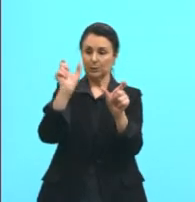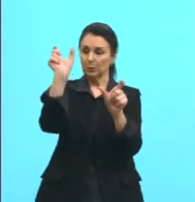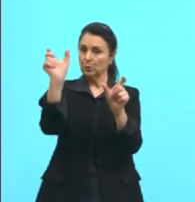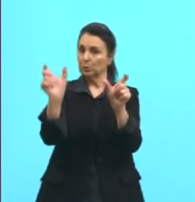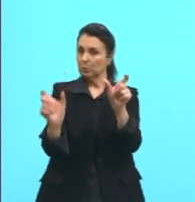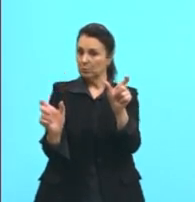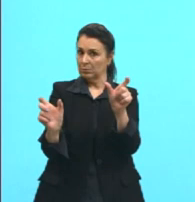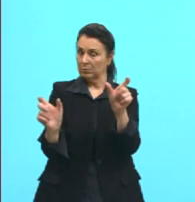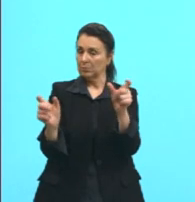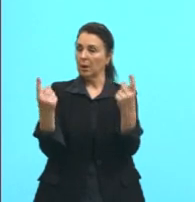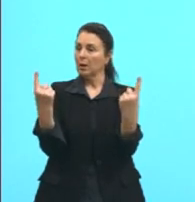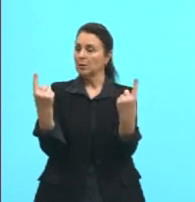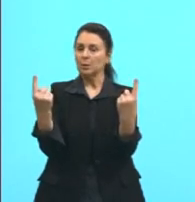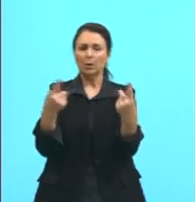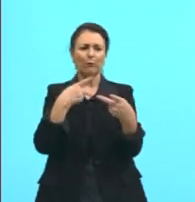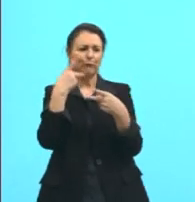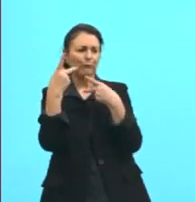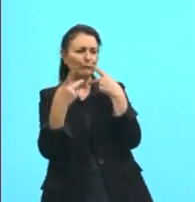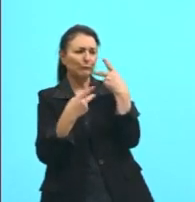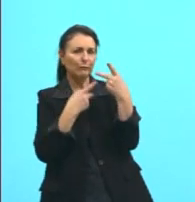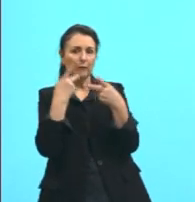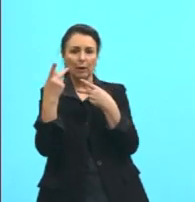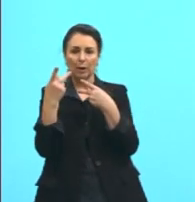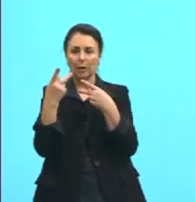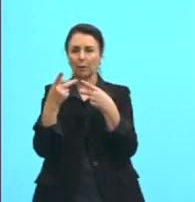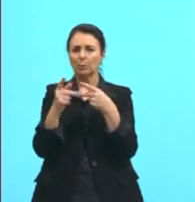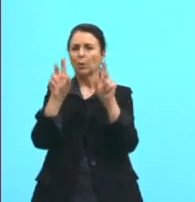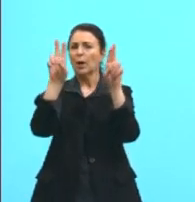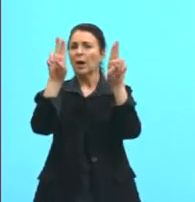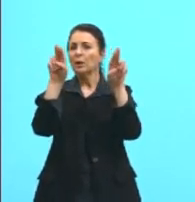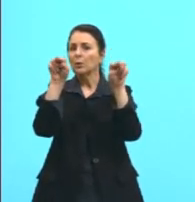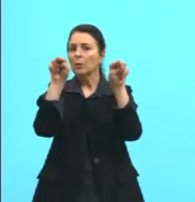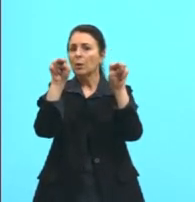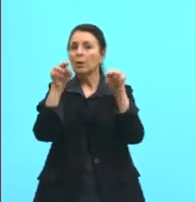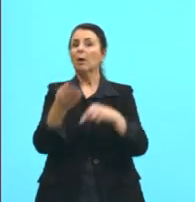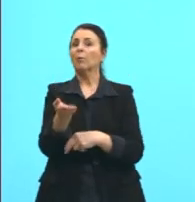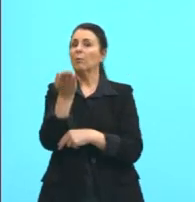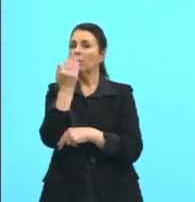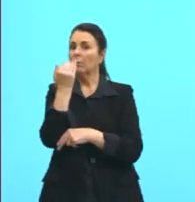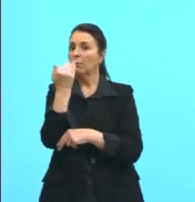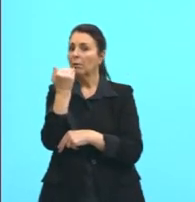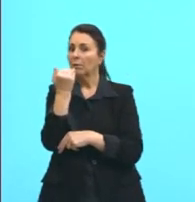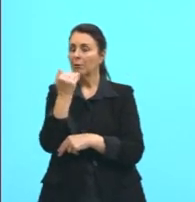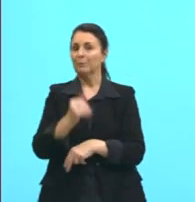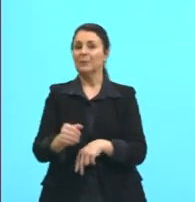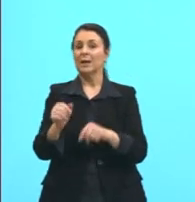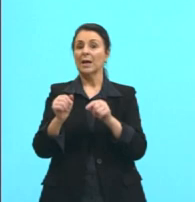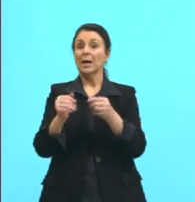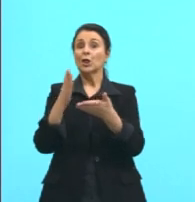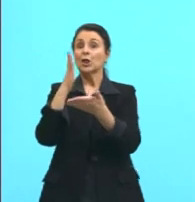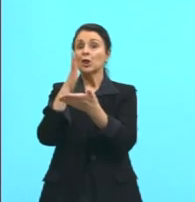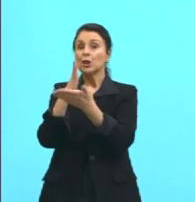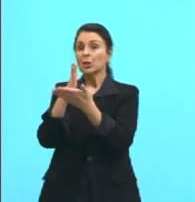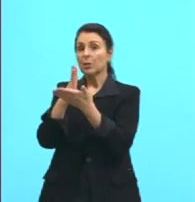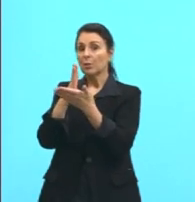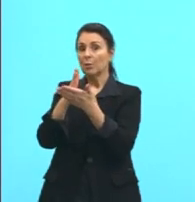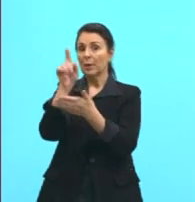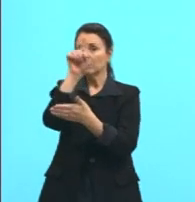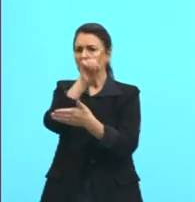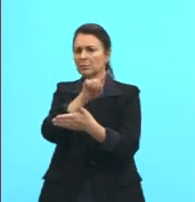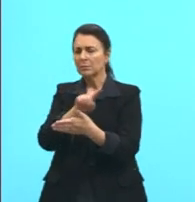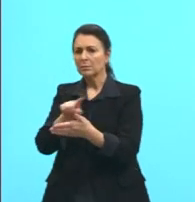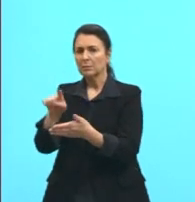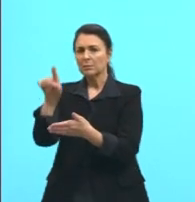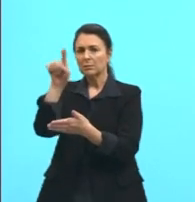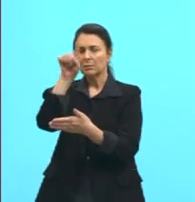E elas estão falando sobre comida, tá? E aqui no meio a gente tem um balãozinho que diz, né? Lá